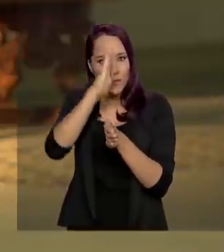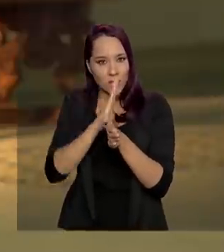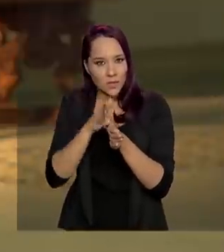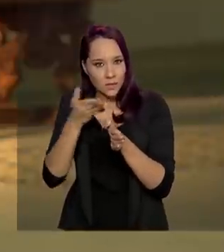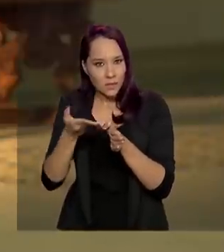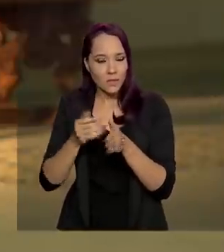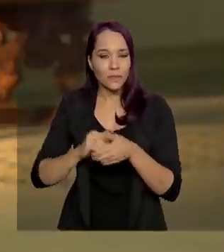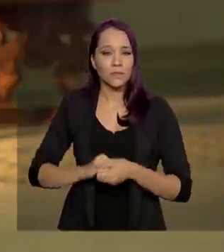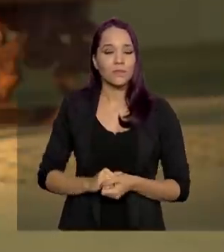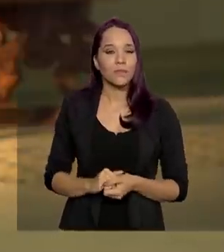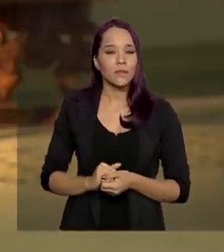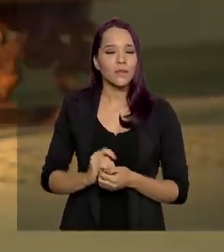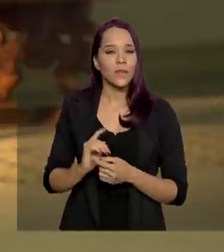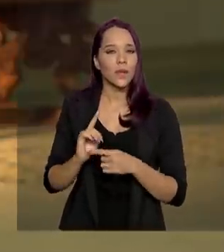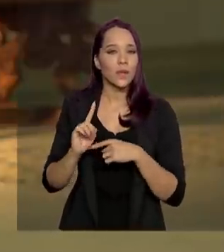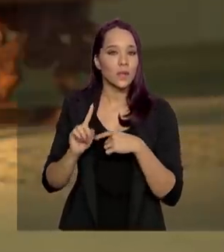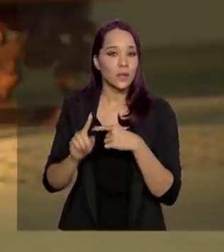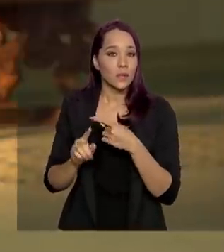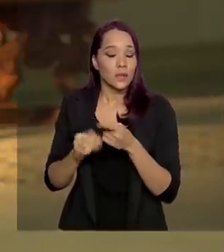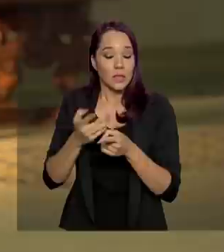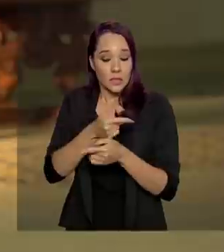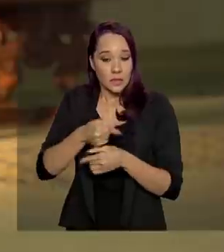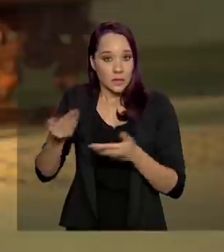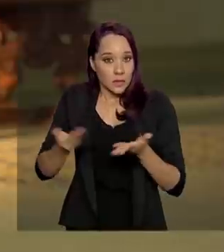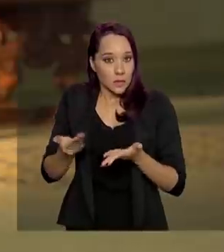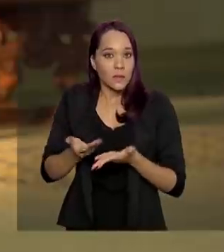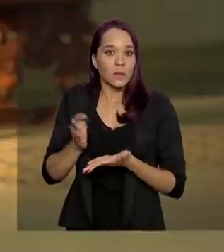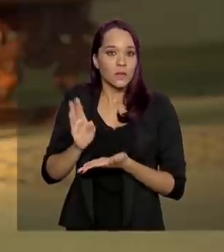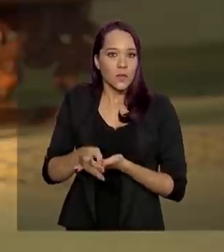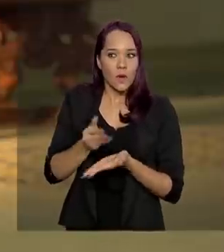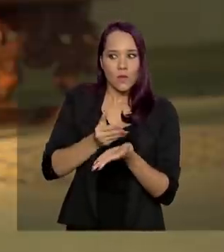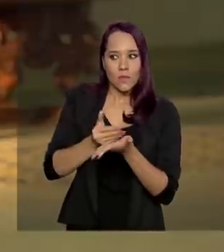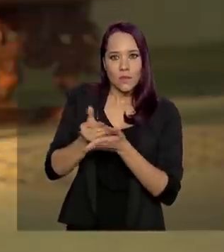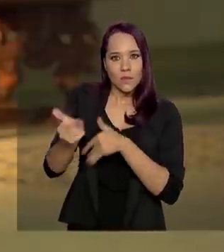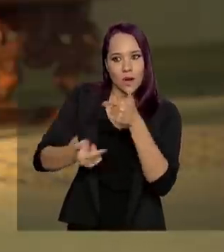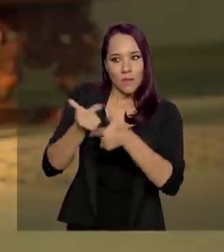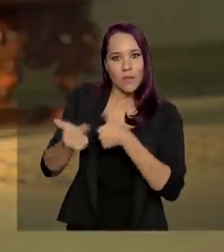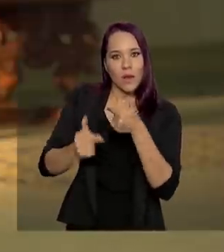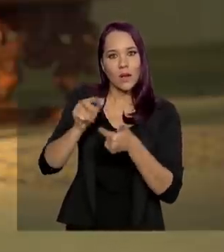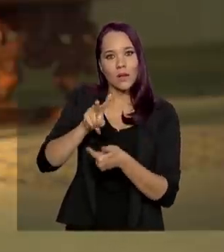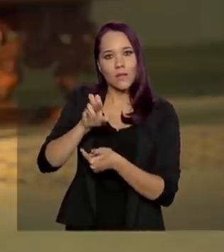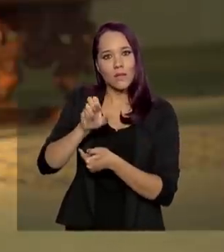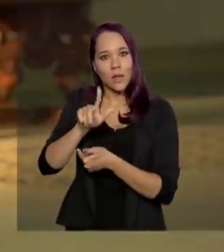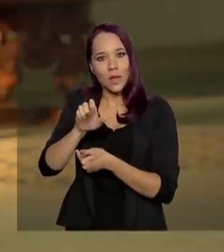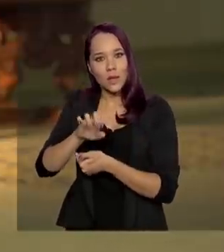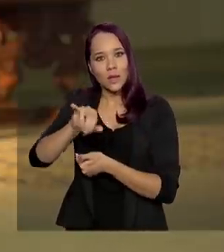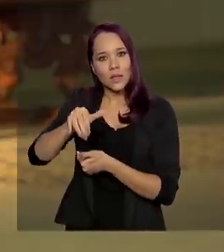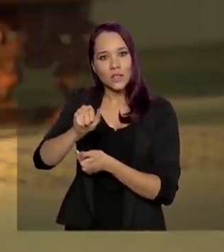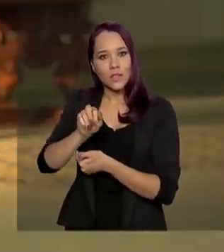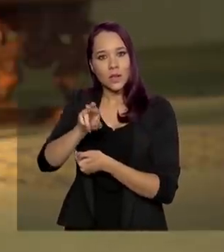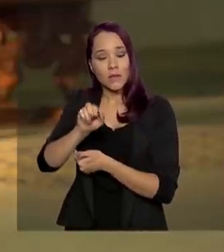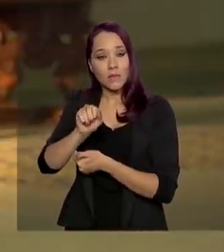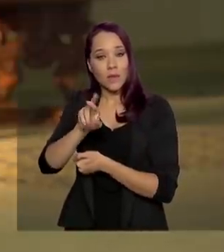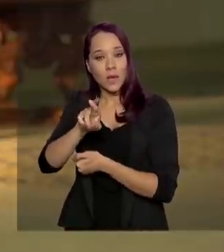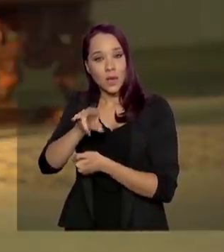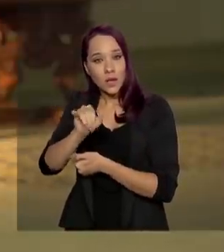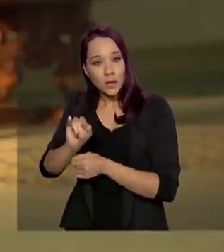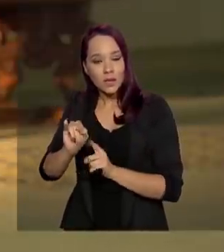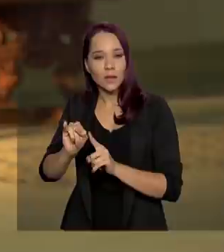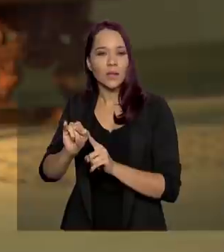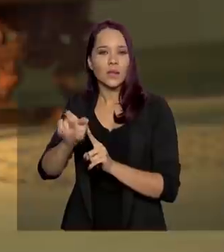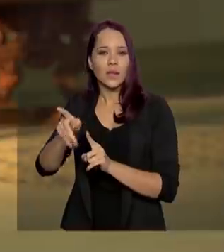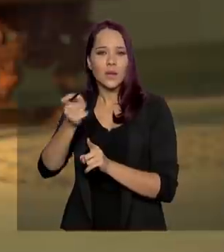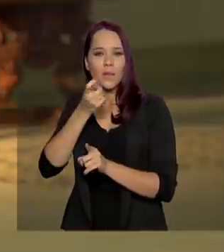Solimões. E a partir dessa semana, estamos fazendo uma grande operação no Vale do Javari, que fica ali na